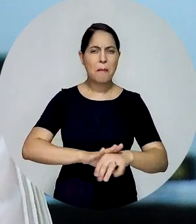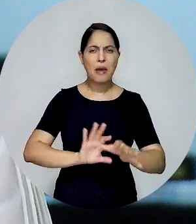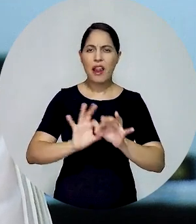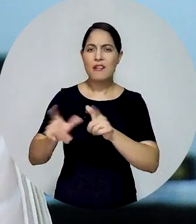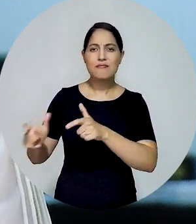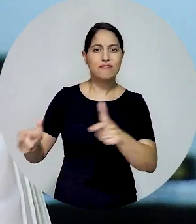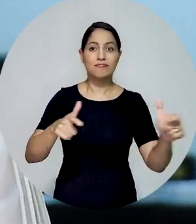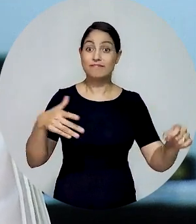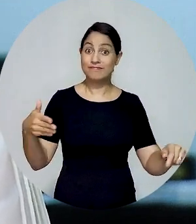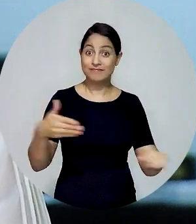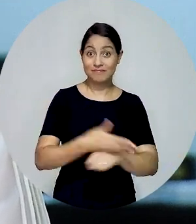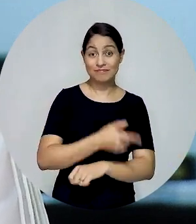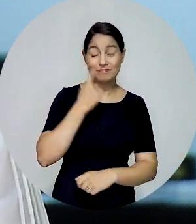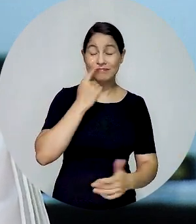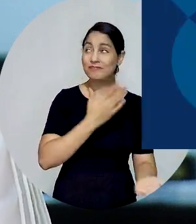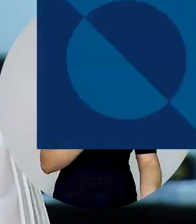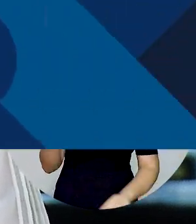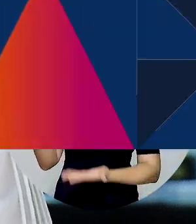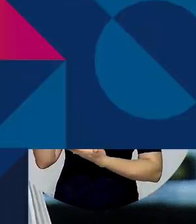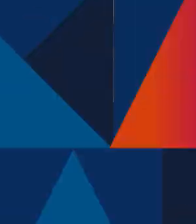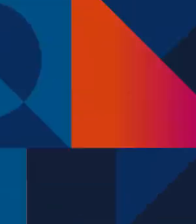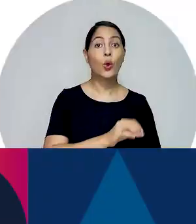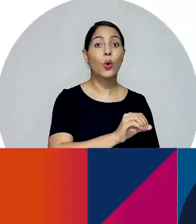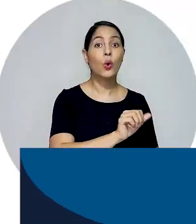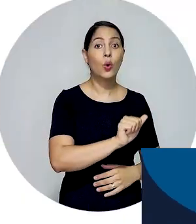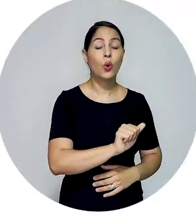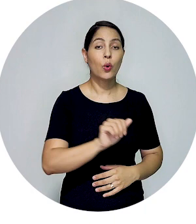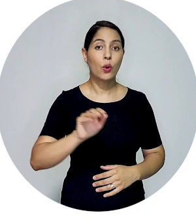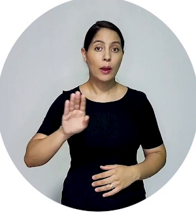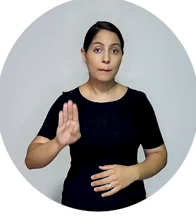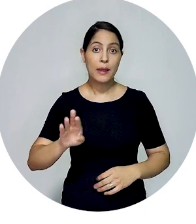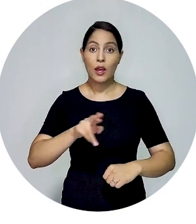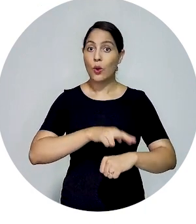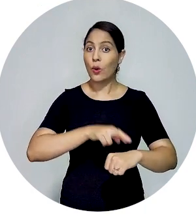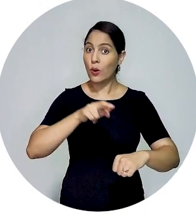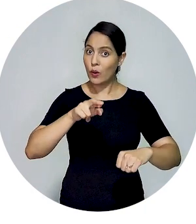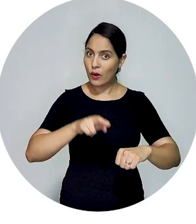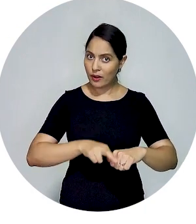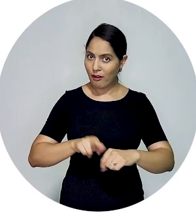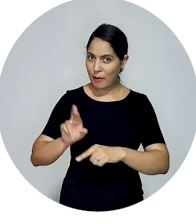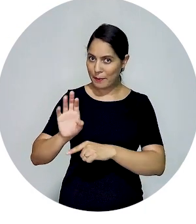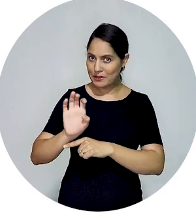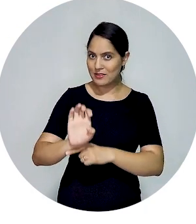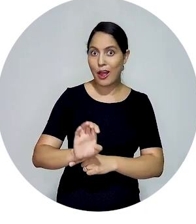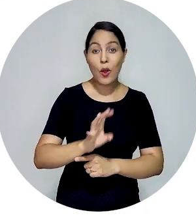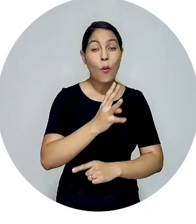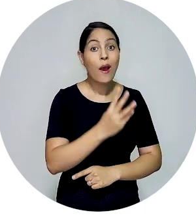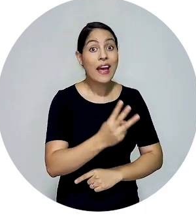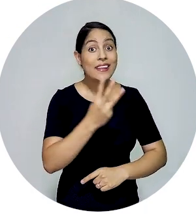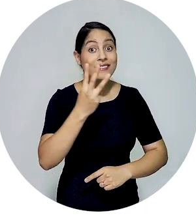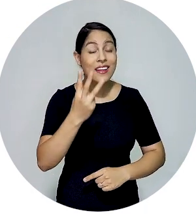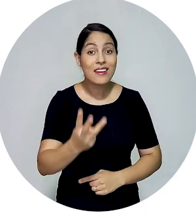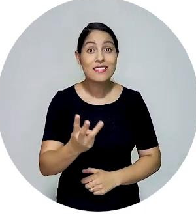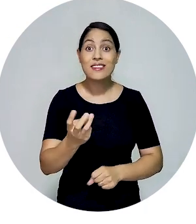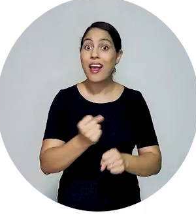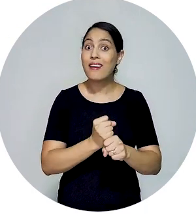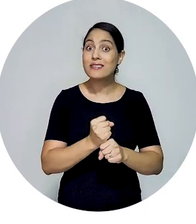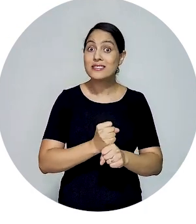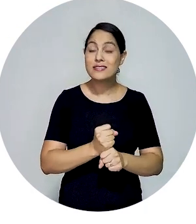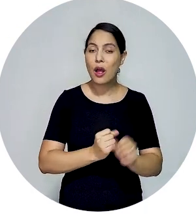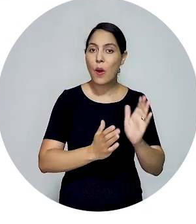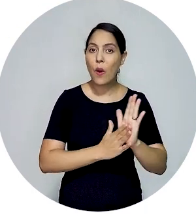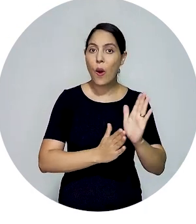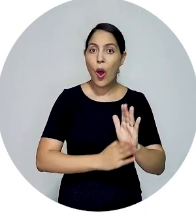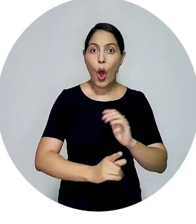qualquer hora e em qualquer lugar. Olha só! A OAB em Roraima completou 43 anos de história e é